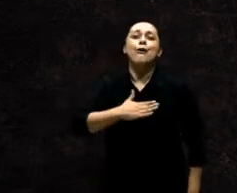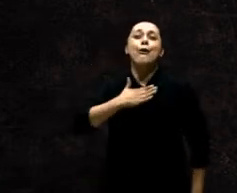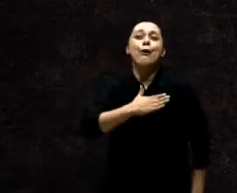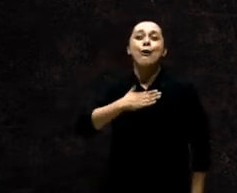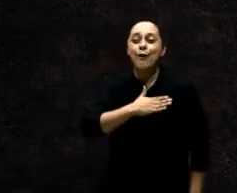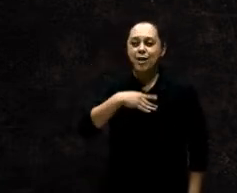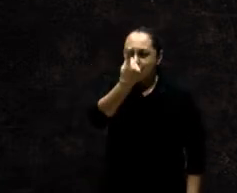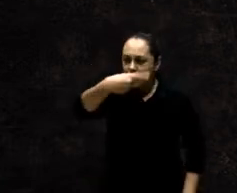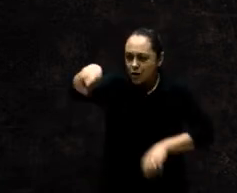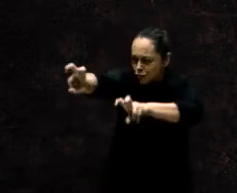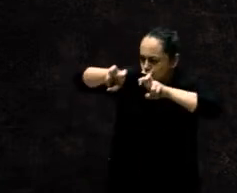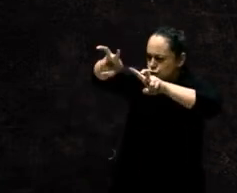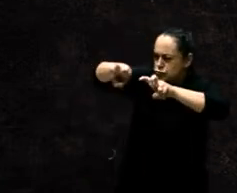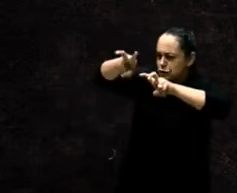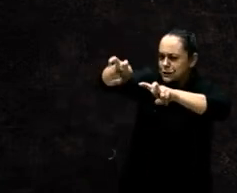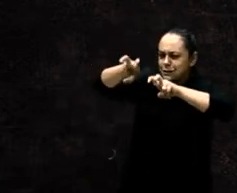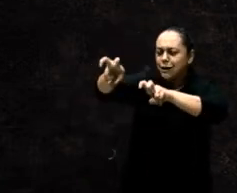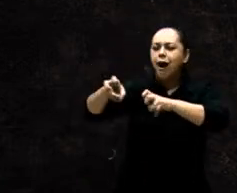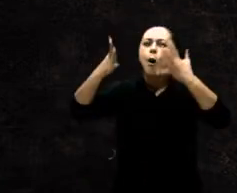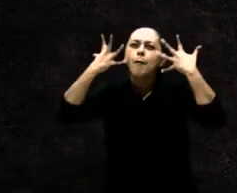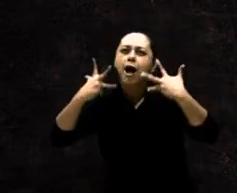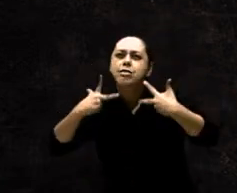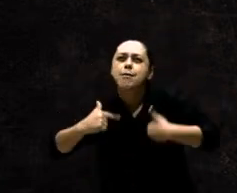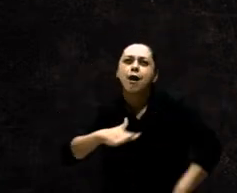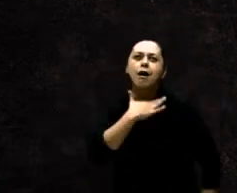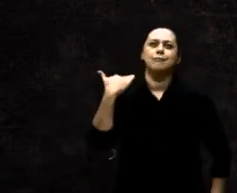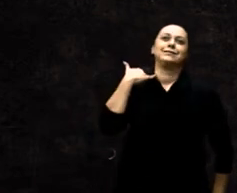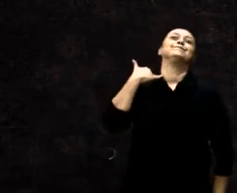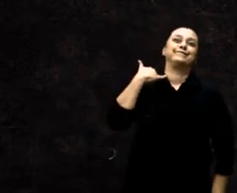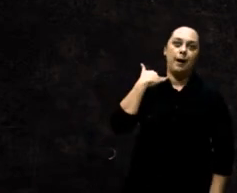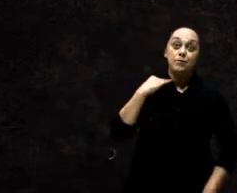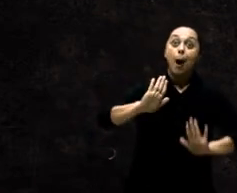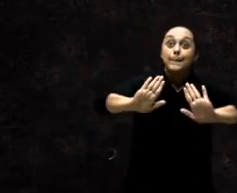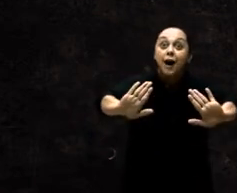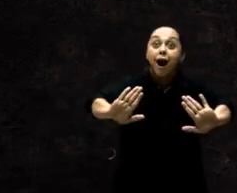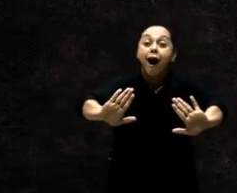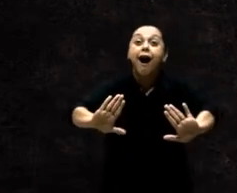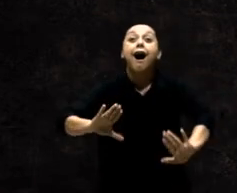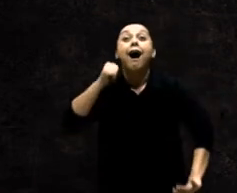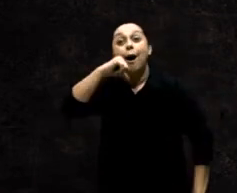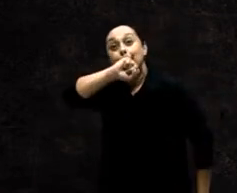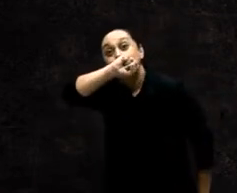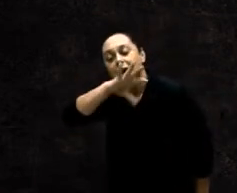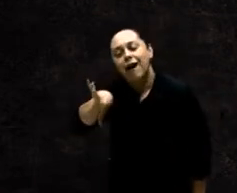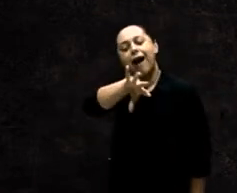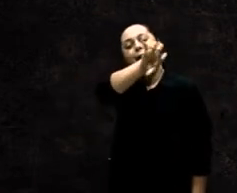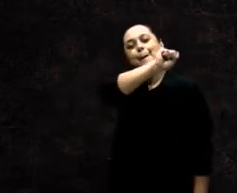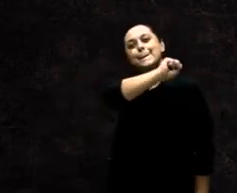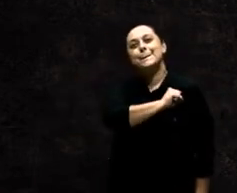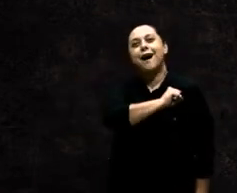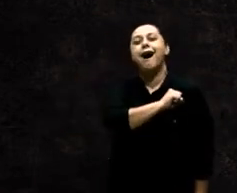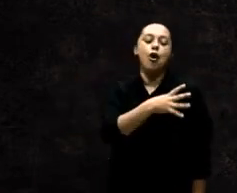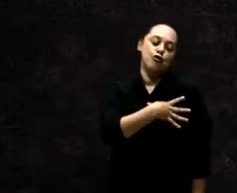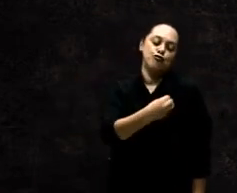Rebeca Amava A Jacó E Jacó Cozera um guisado E veio